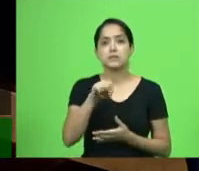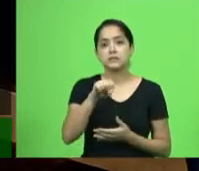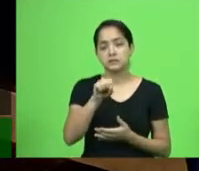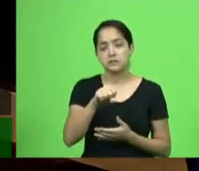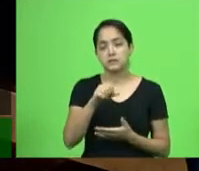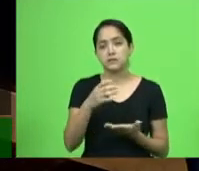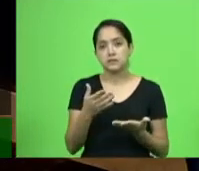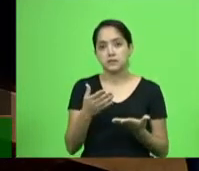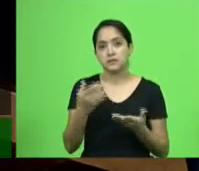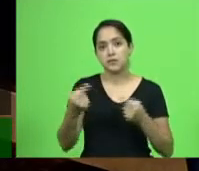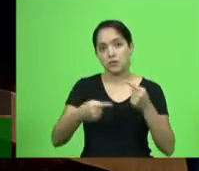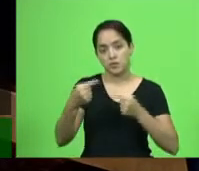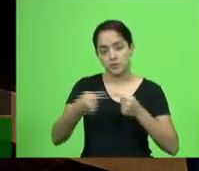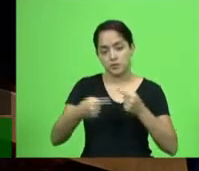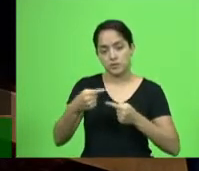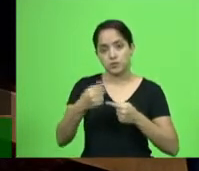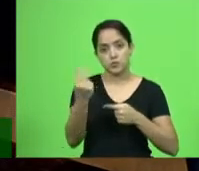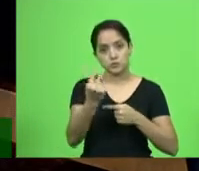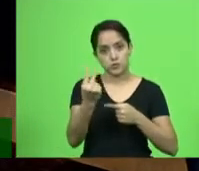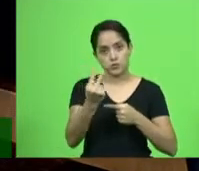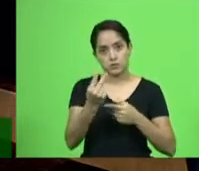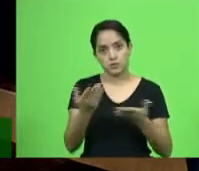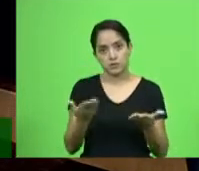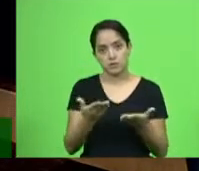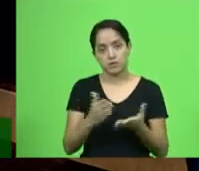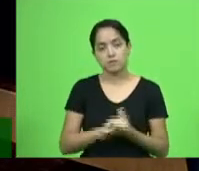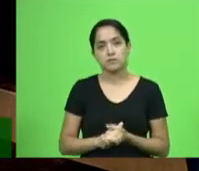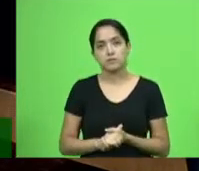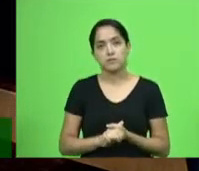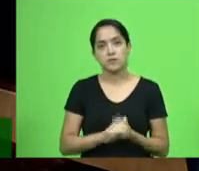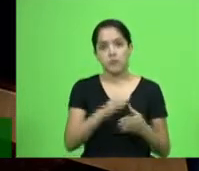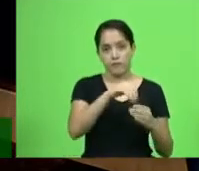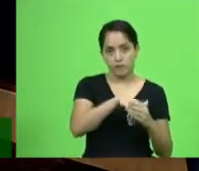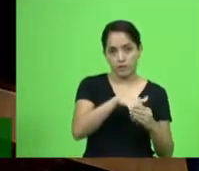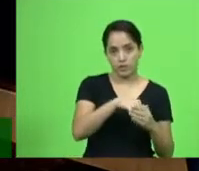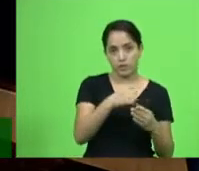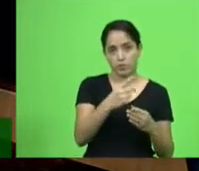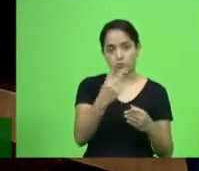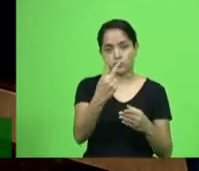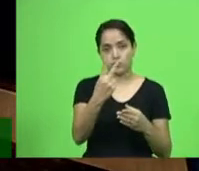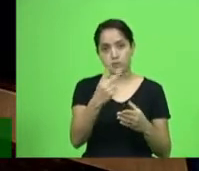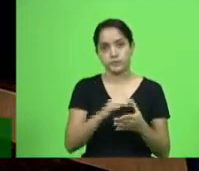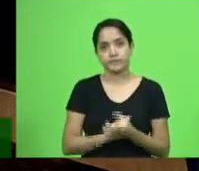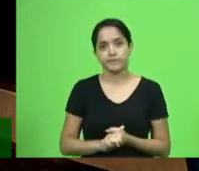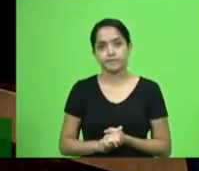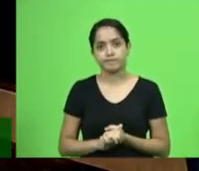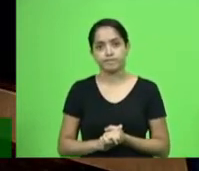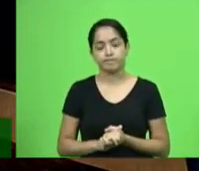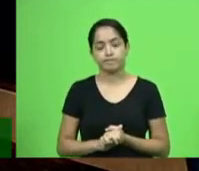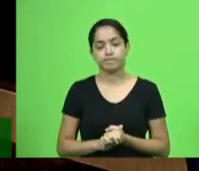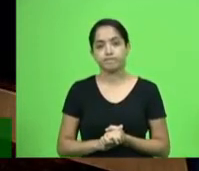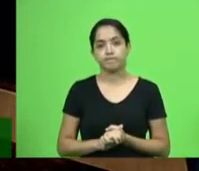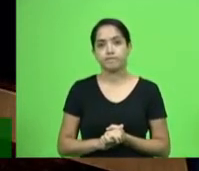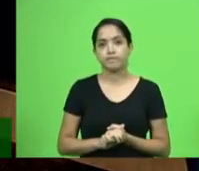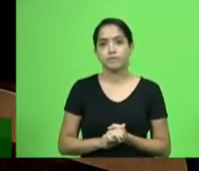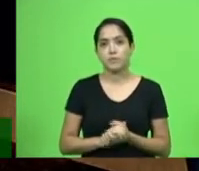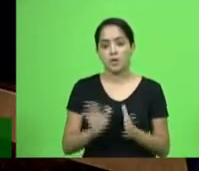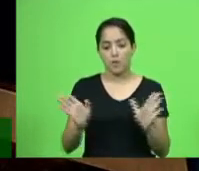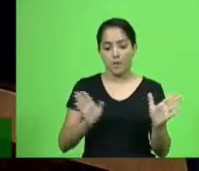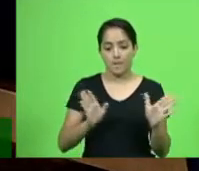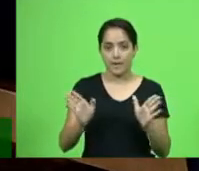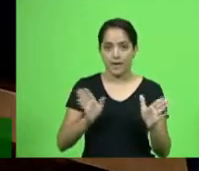submetendo à discussão e votação os dois em conjunto. É, vota um, vota os dois? Os dois. Certo. E o prazo